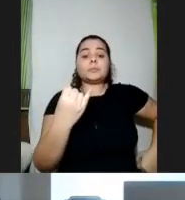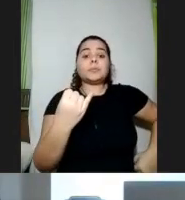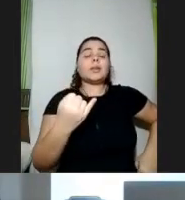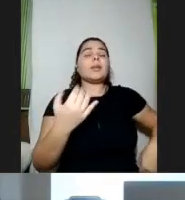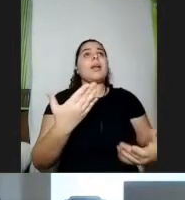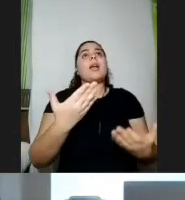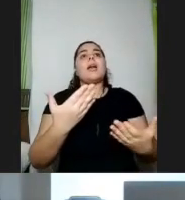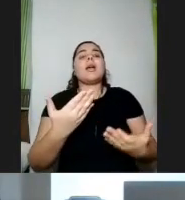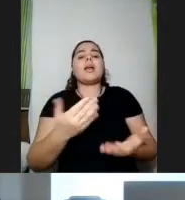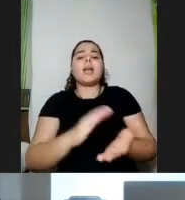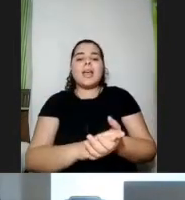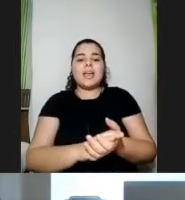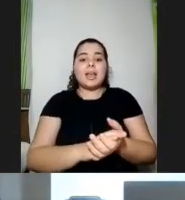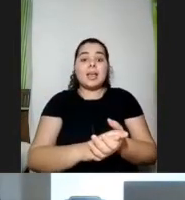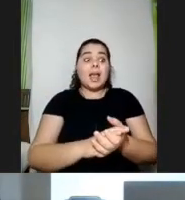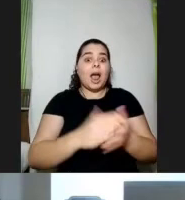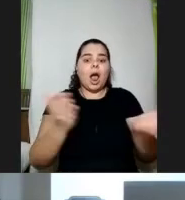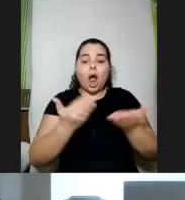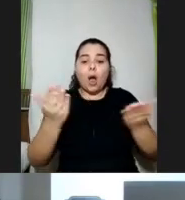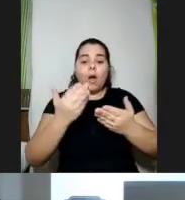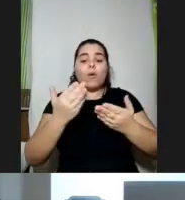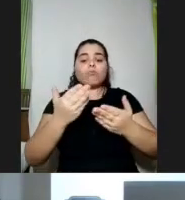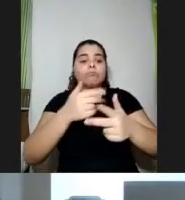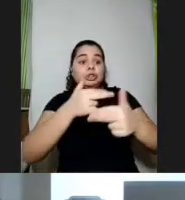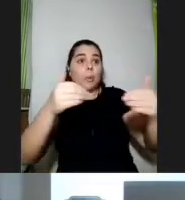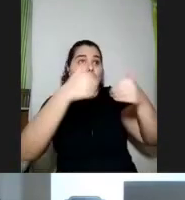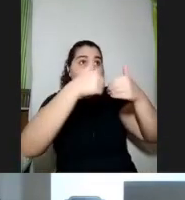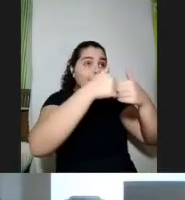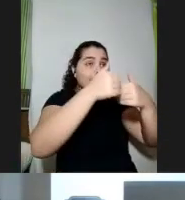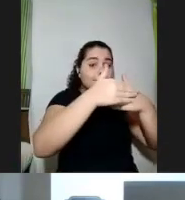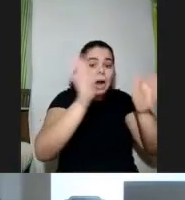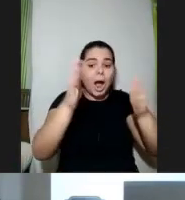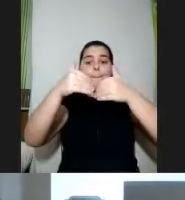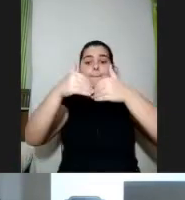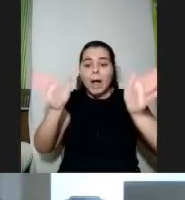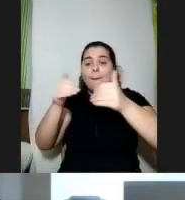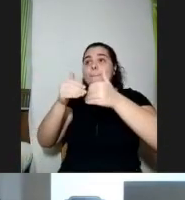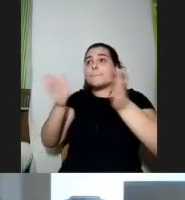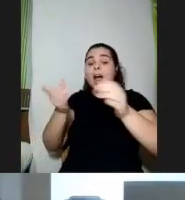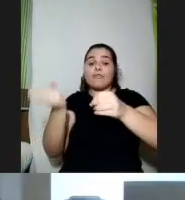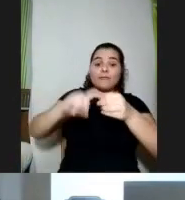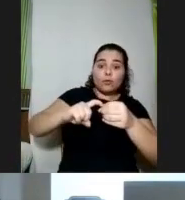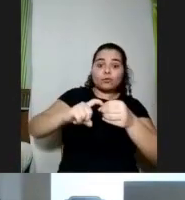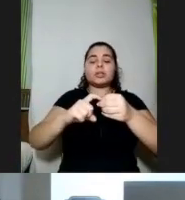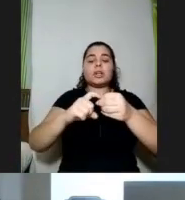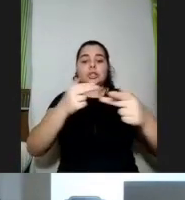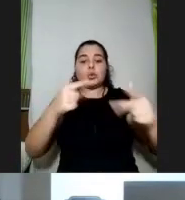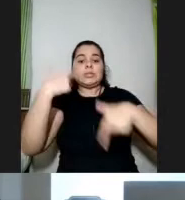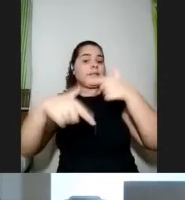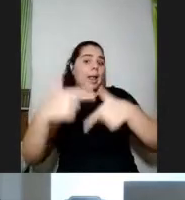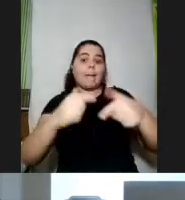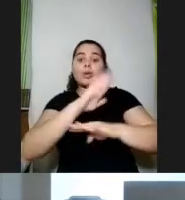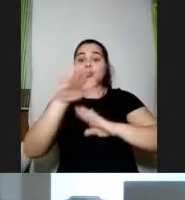aí, né, já com as aberturas em andamento de quase tudo, tendo que realmente reforçar esse cuidado.